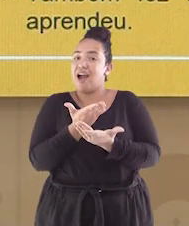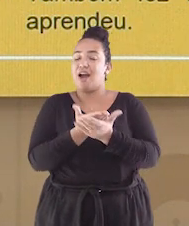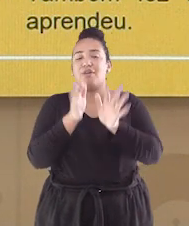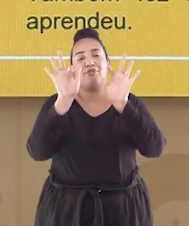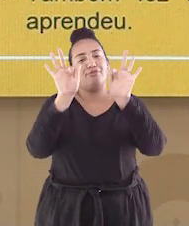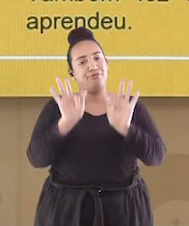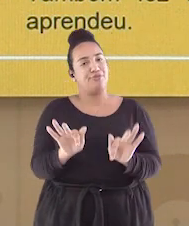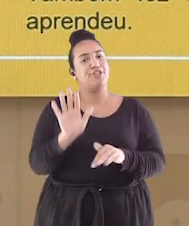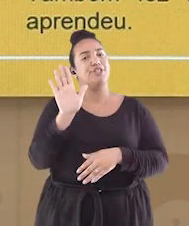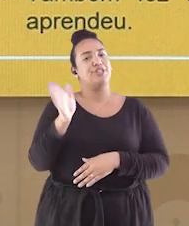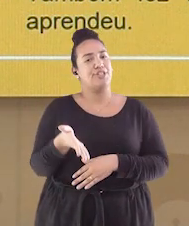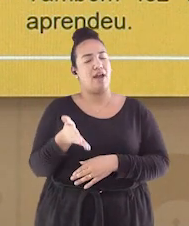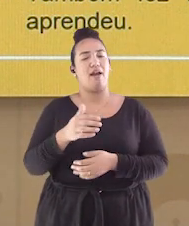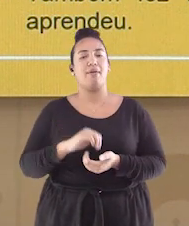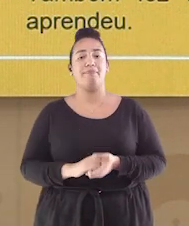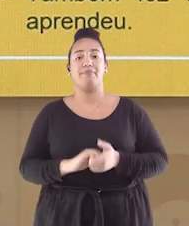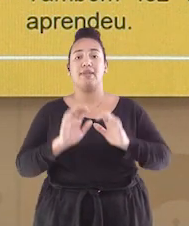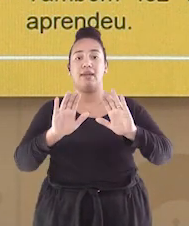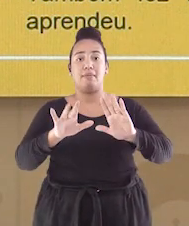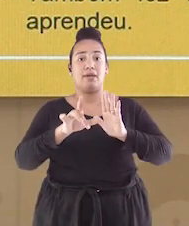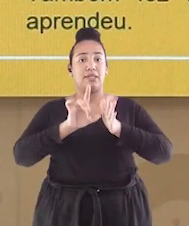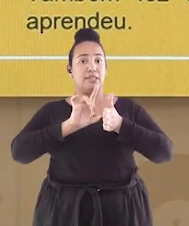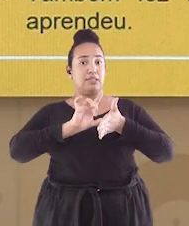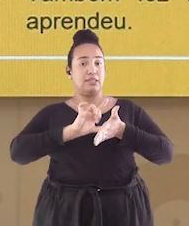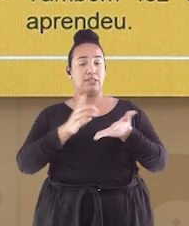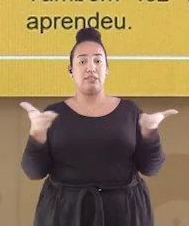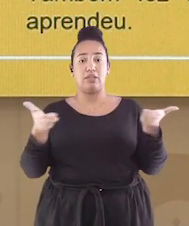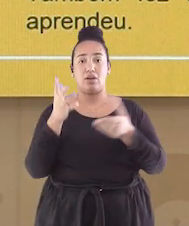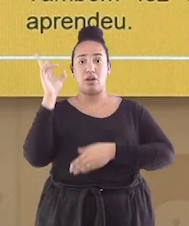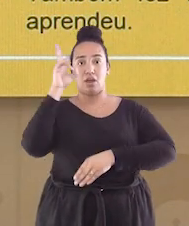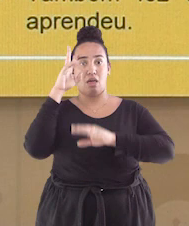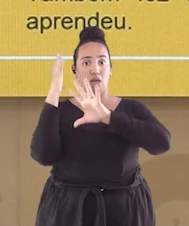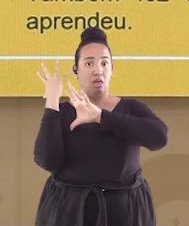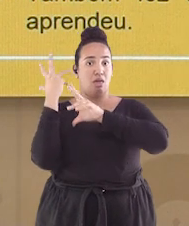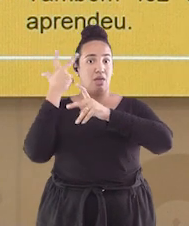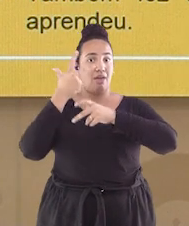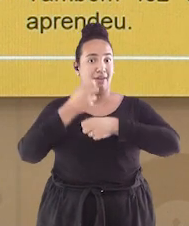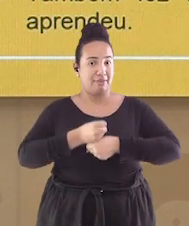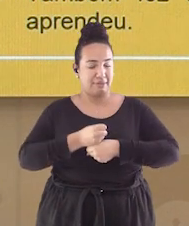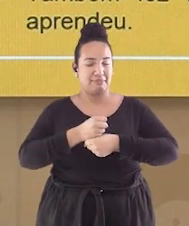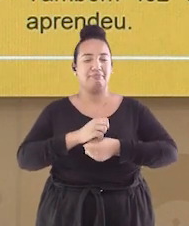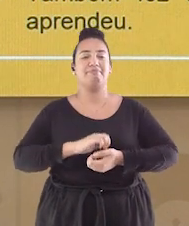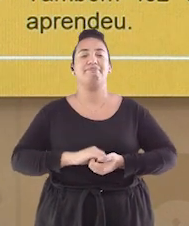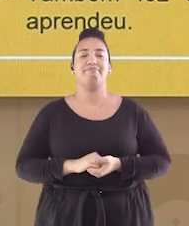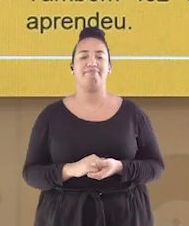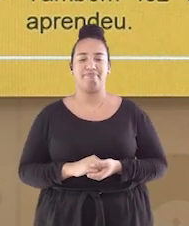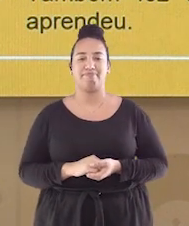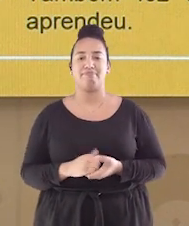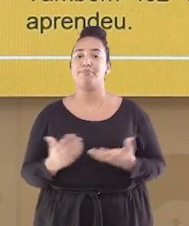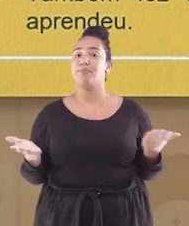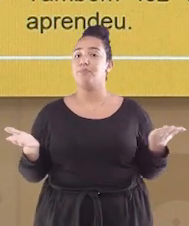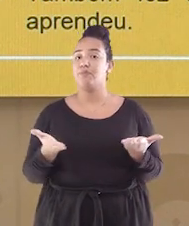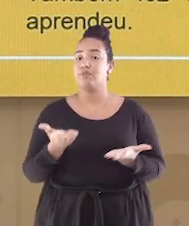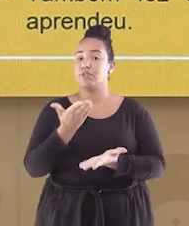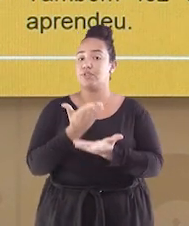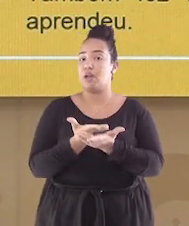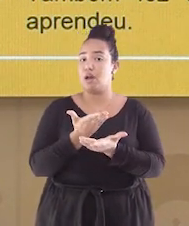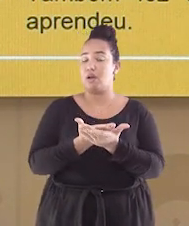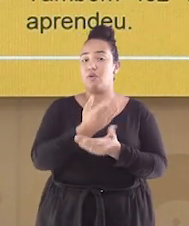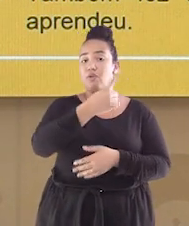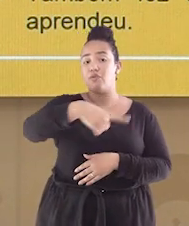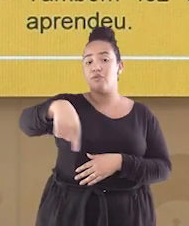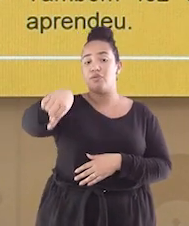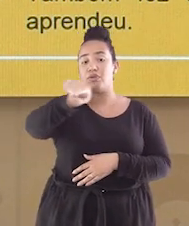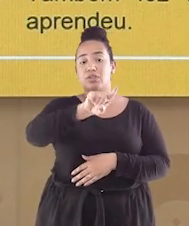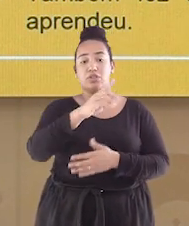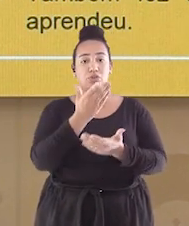chegando ao final da aula, mas antes vou relembrar o que você aprendeu na aula de hoje. Na aula de